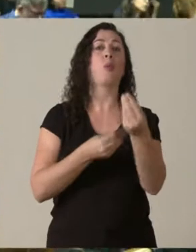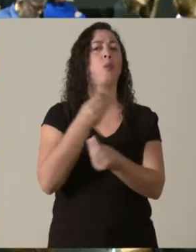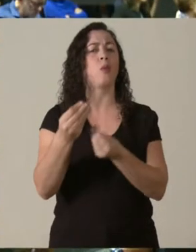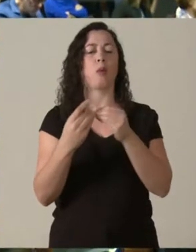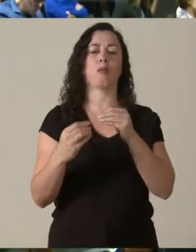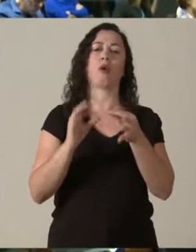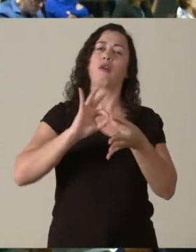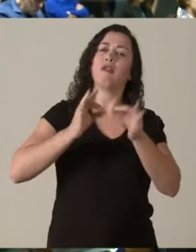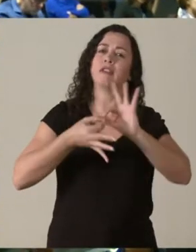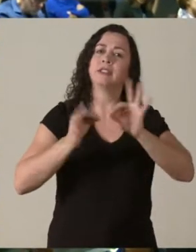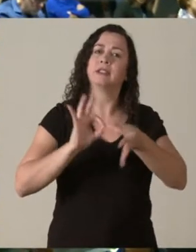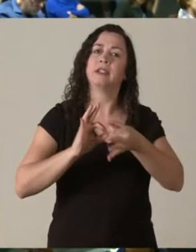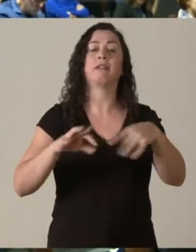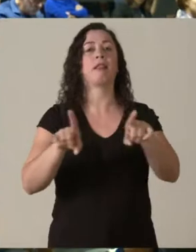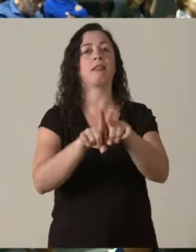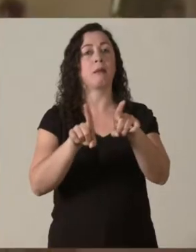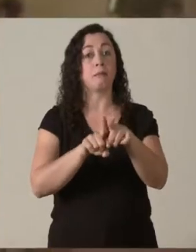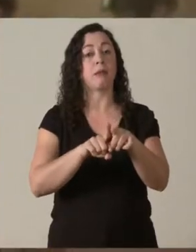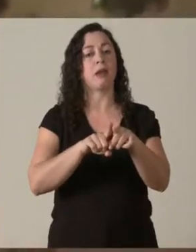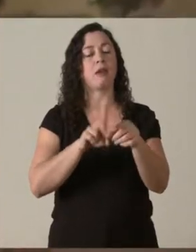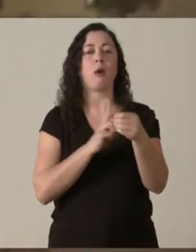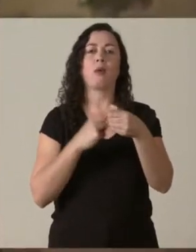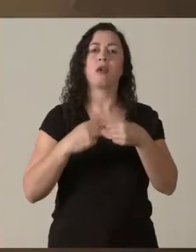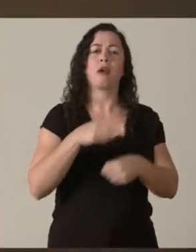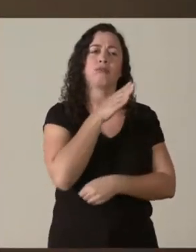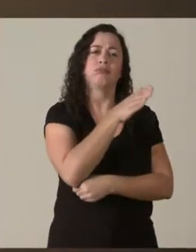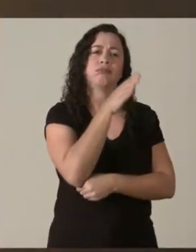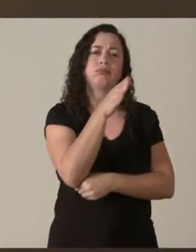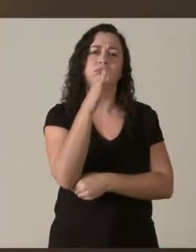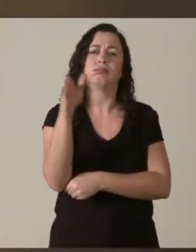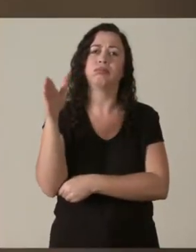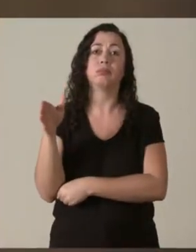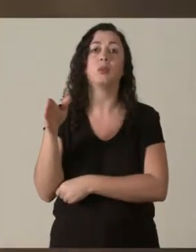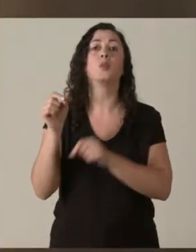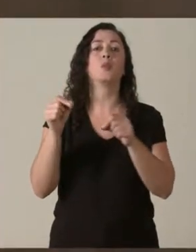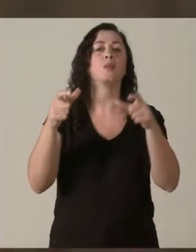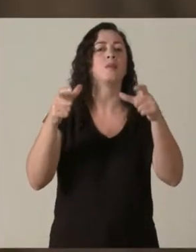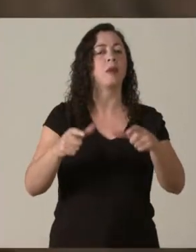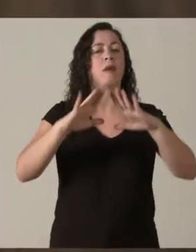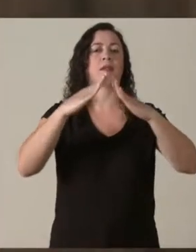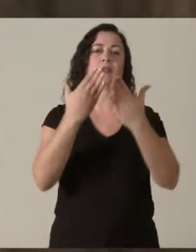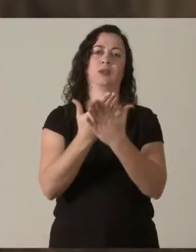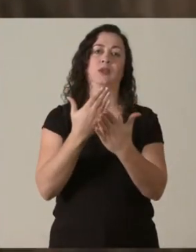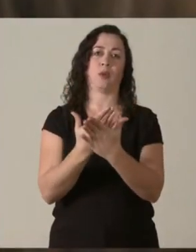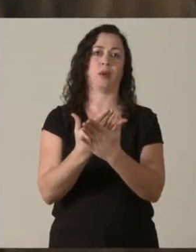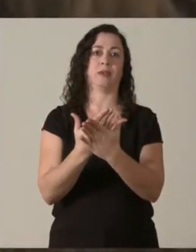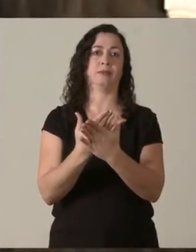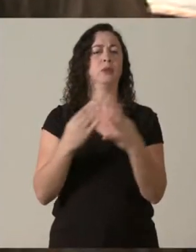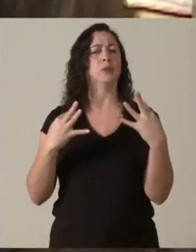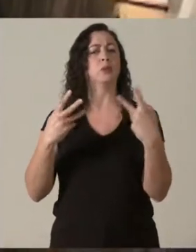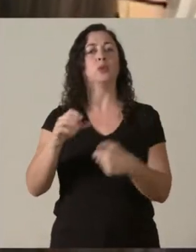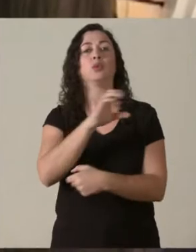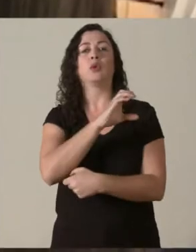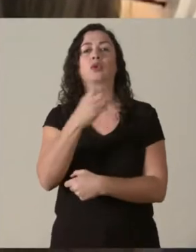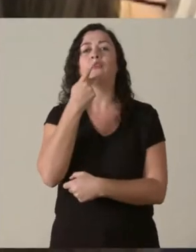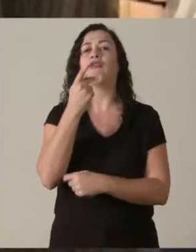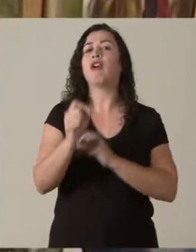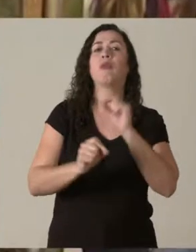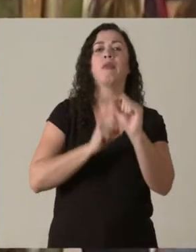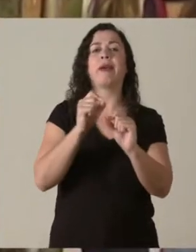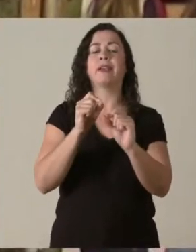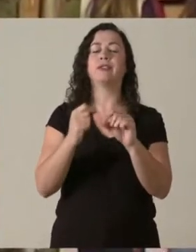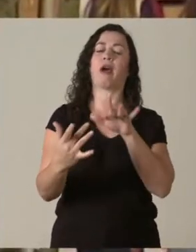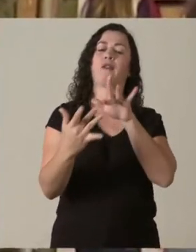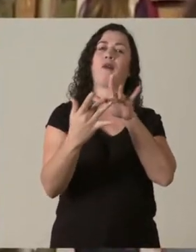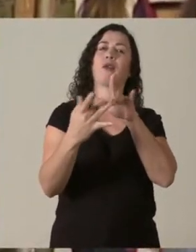visitas da Unicamp a escolas da região. De acordo com os coordenadores, uma forma de se aproximar mais da